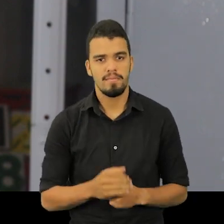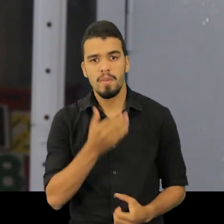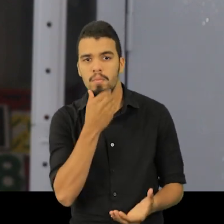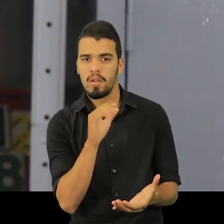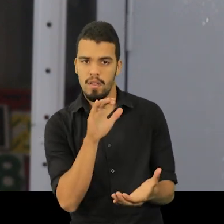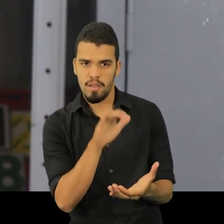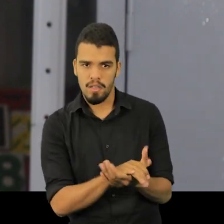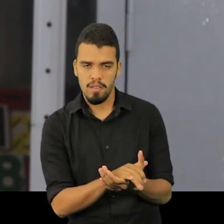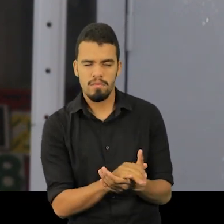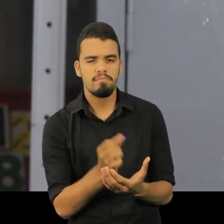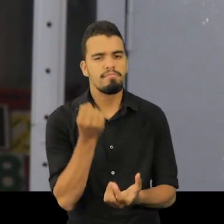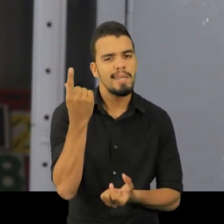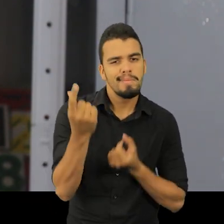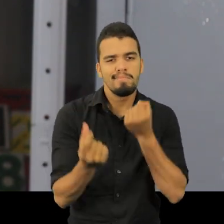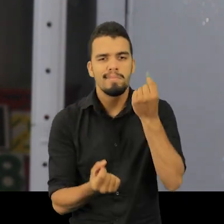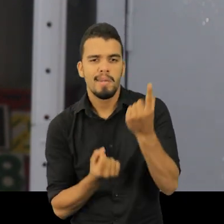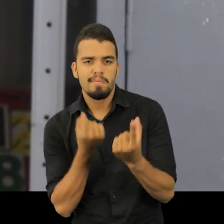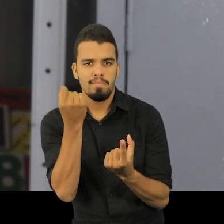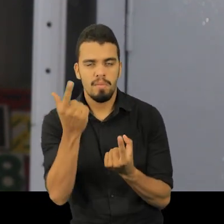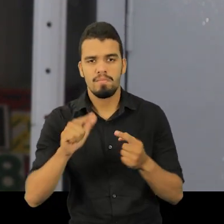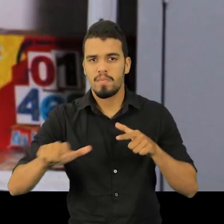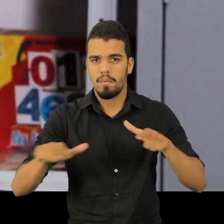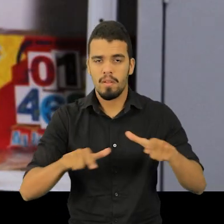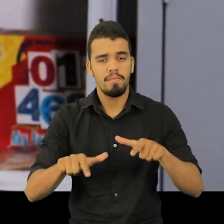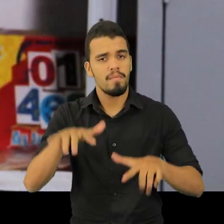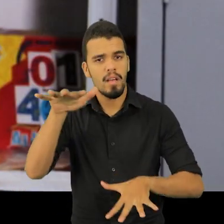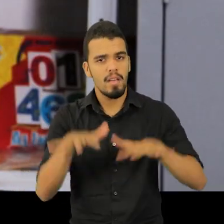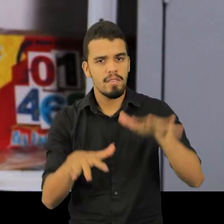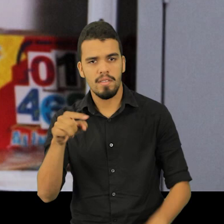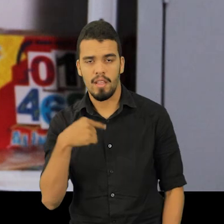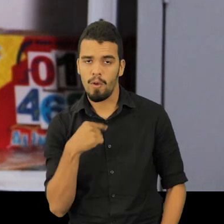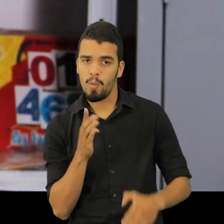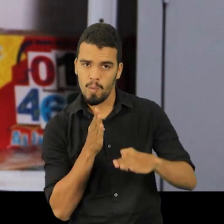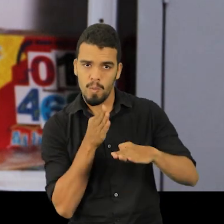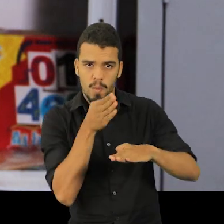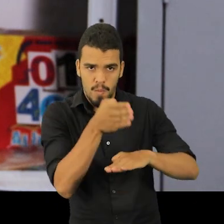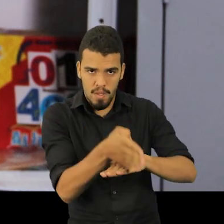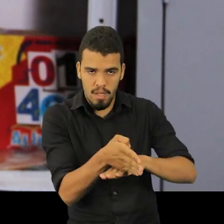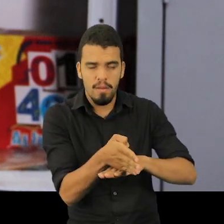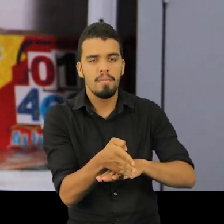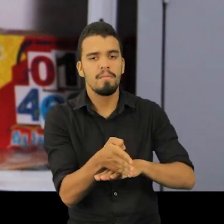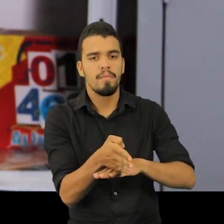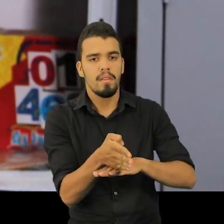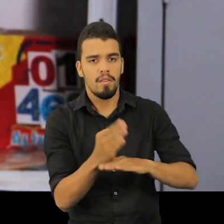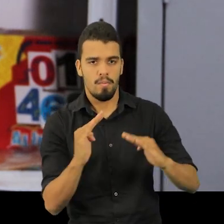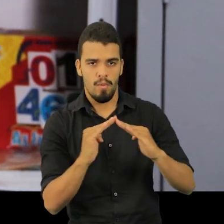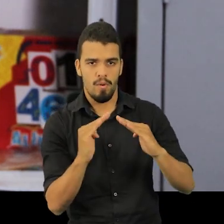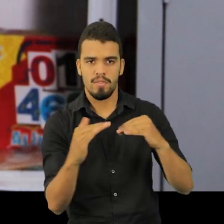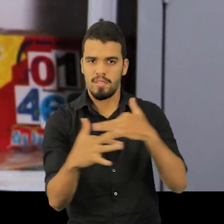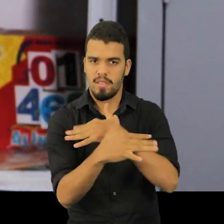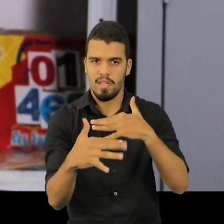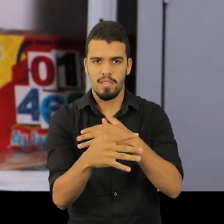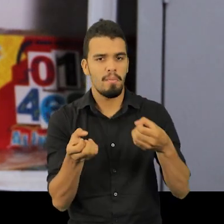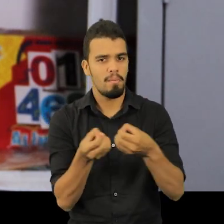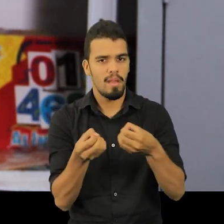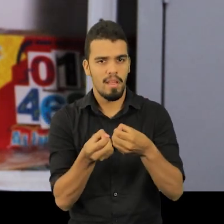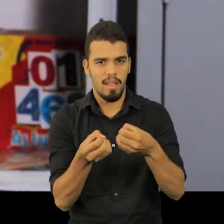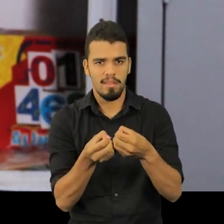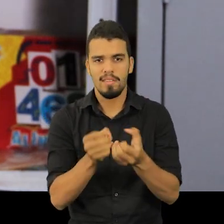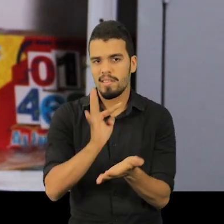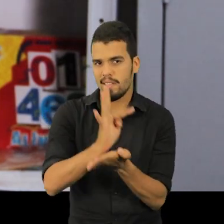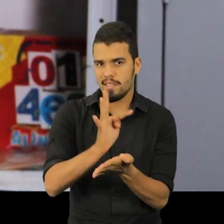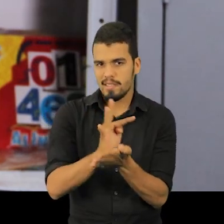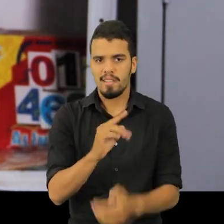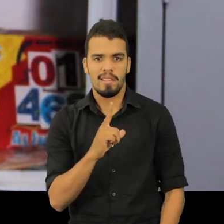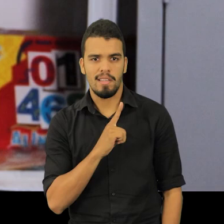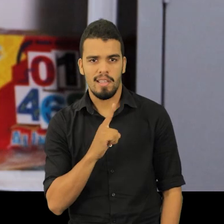Meu marido também é um bico, alguma coisa que aparecia. E muitas vezes, quando eu ia para lá, como eu moro numa cidade perto de Teresina e